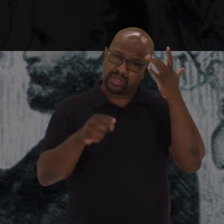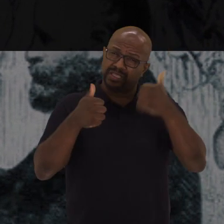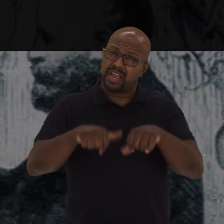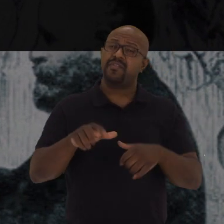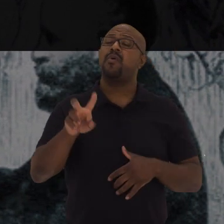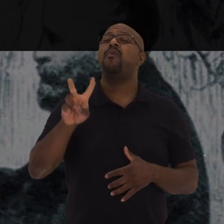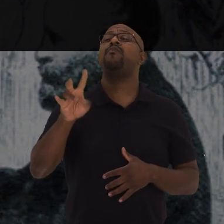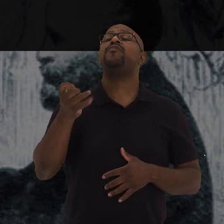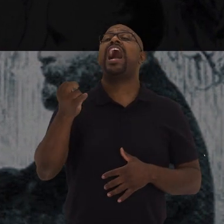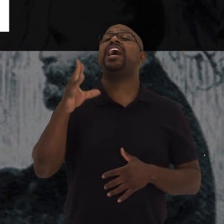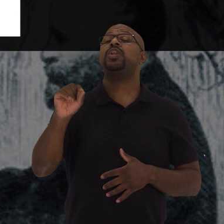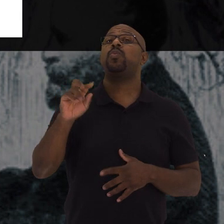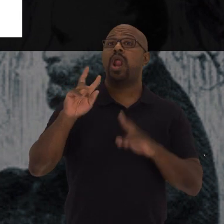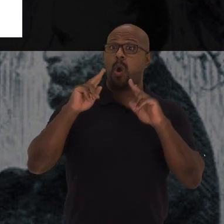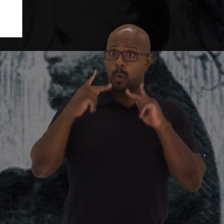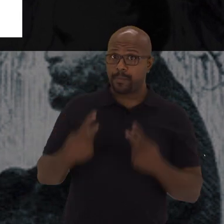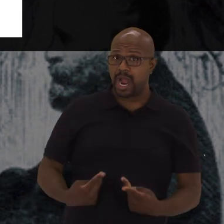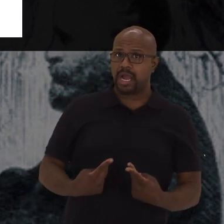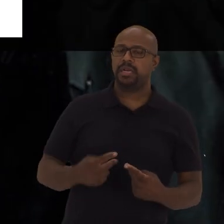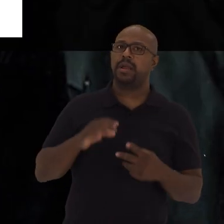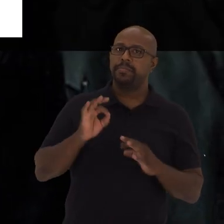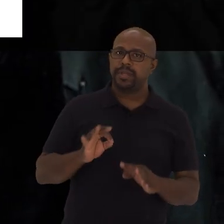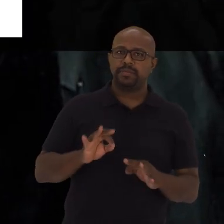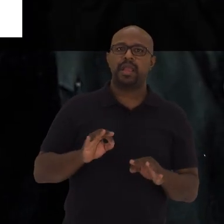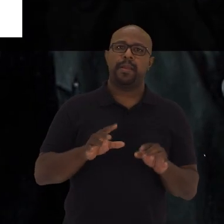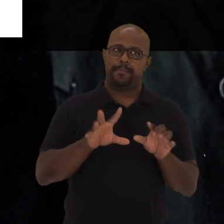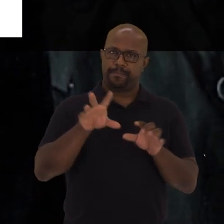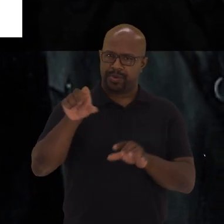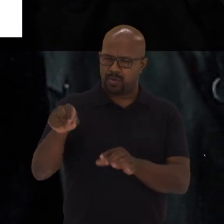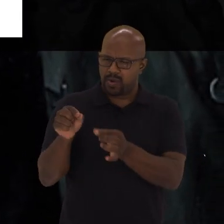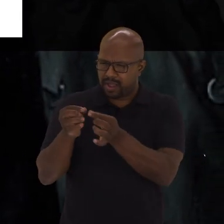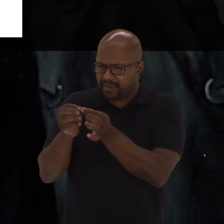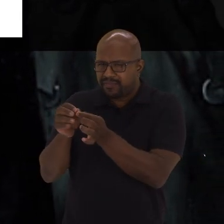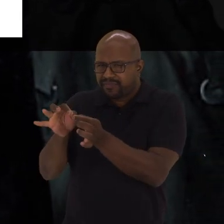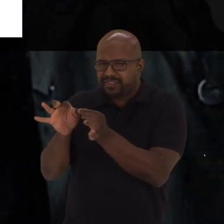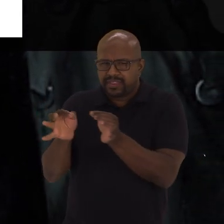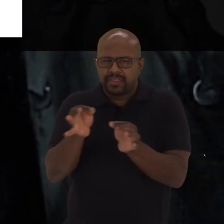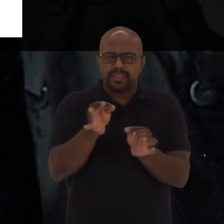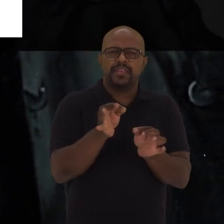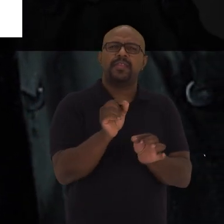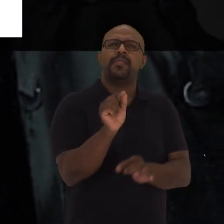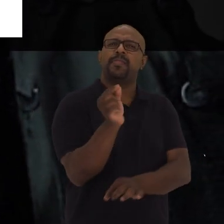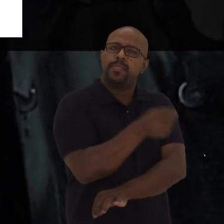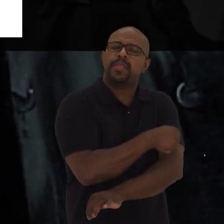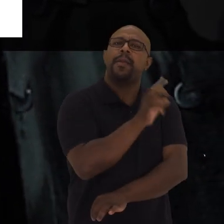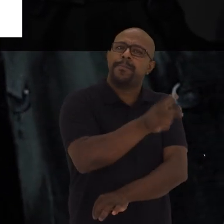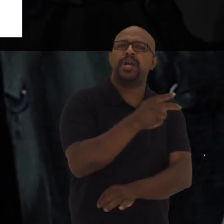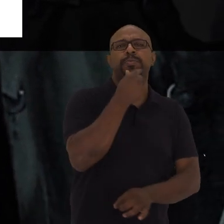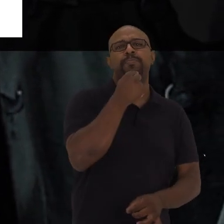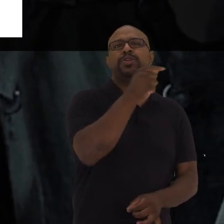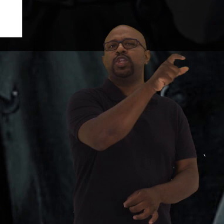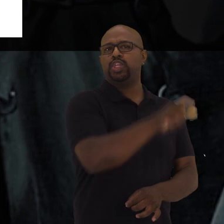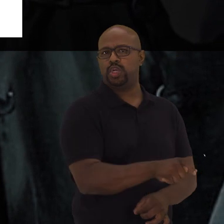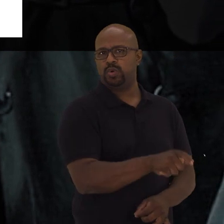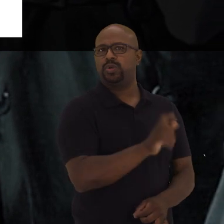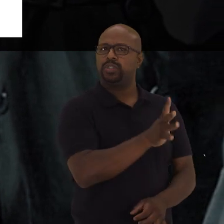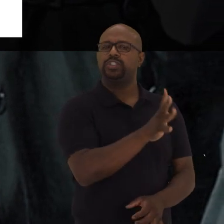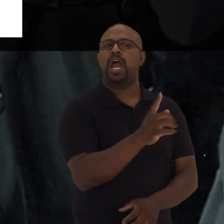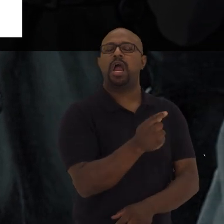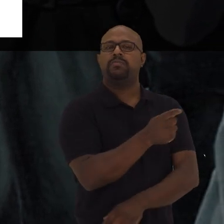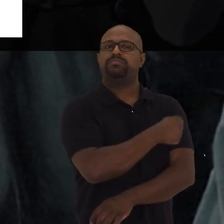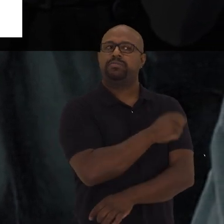varíola humana mesmo Mas ele pegou lá o pus ainda E inoculou no menino Naquele menino que tinha